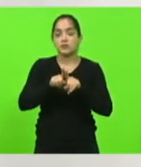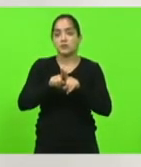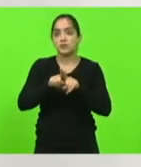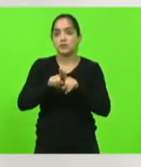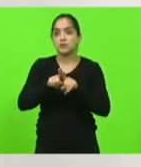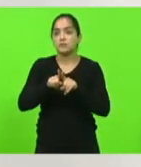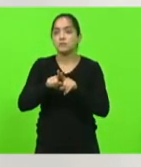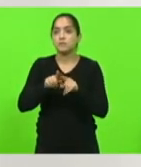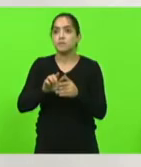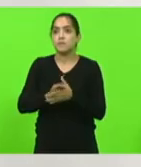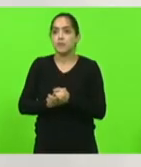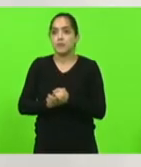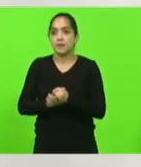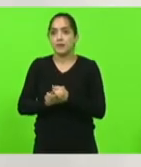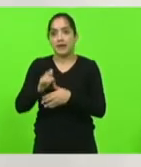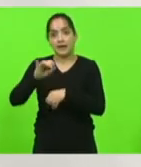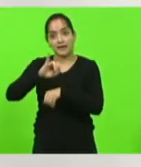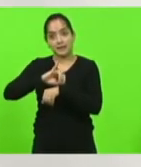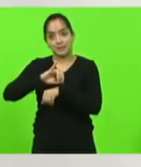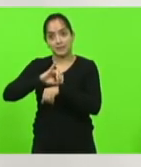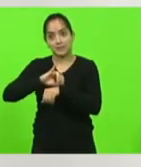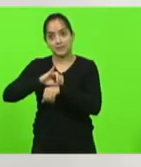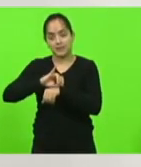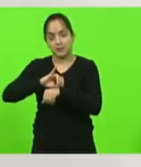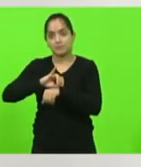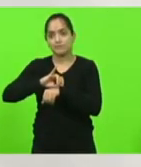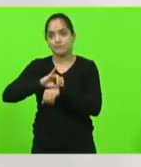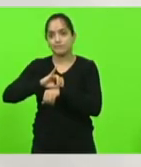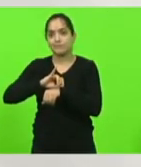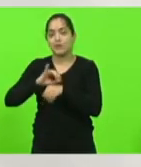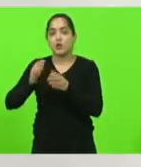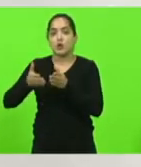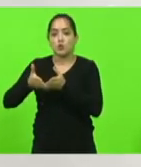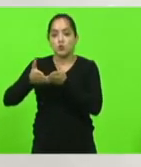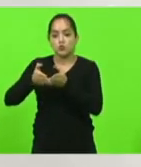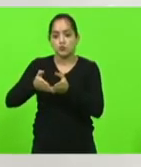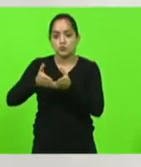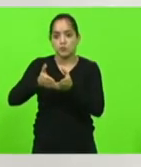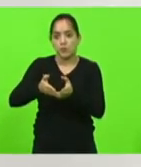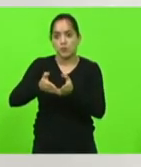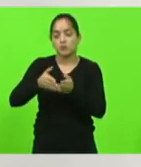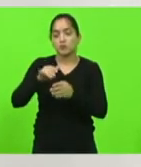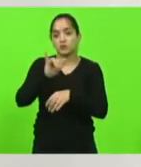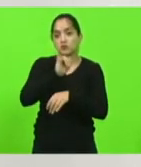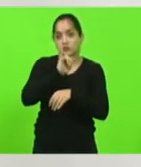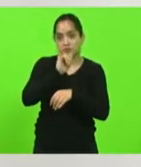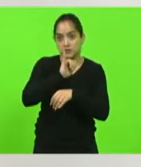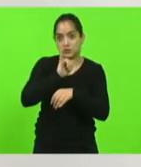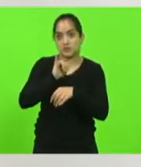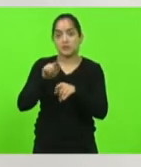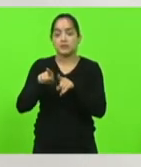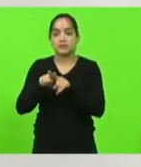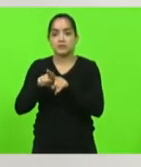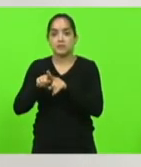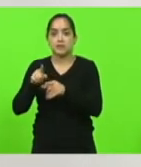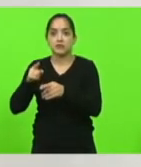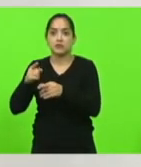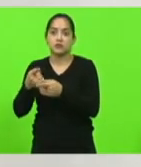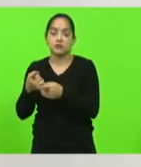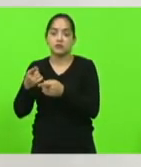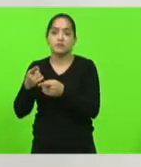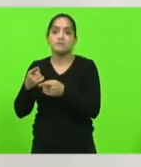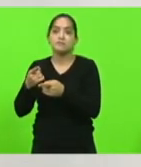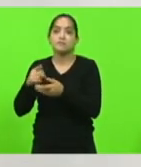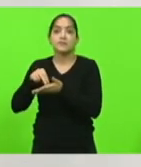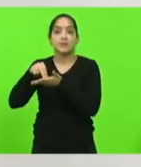a capital de Santa Catarina e também com os portos principalmente de Itajaí e Navegantes e por falar nisso